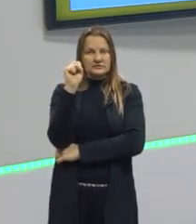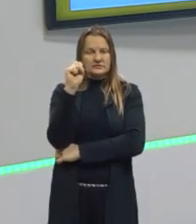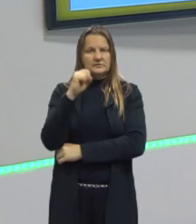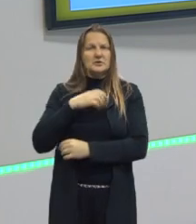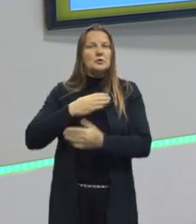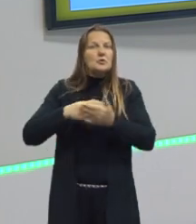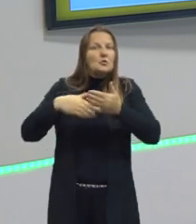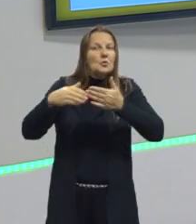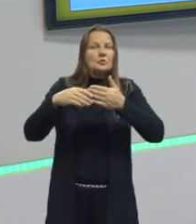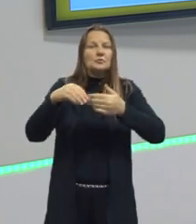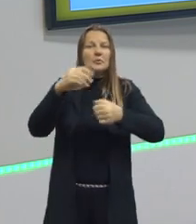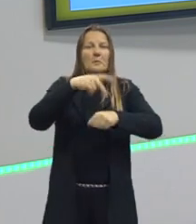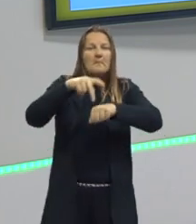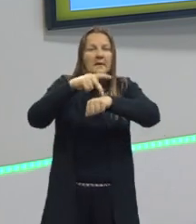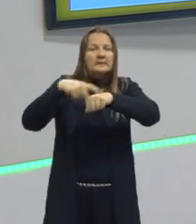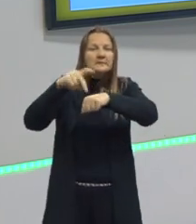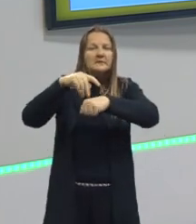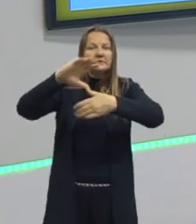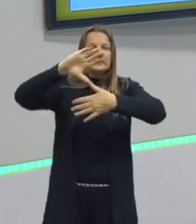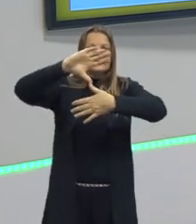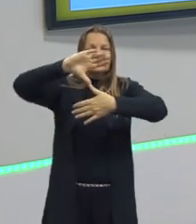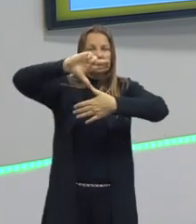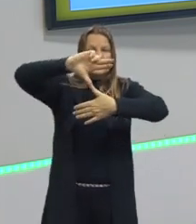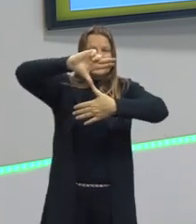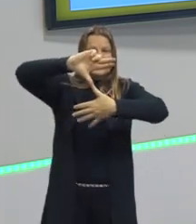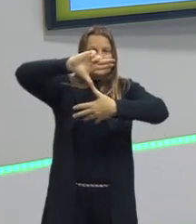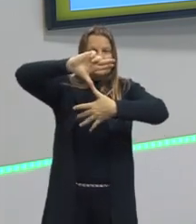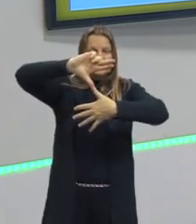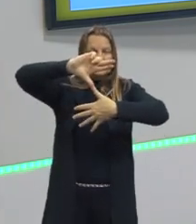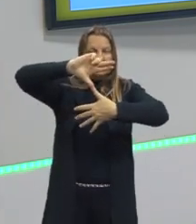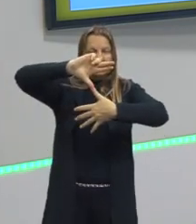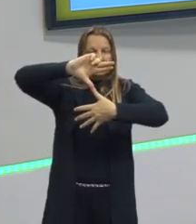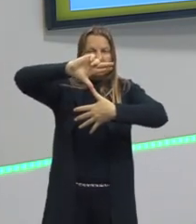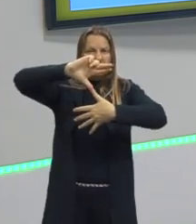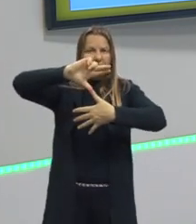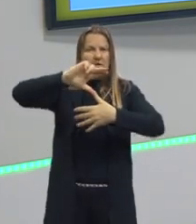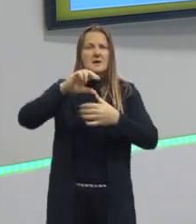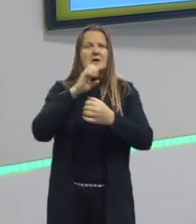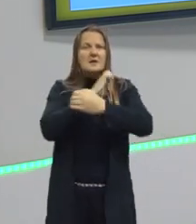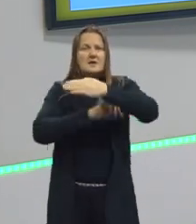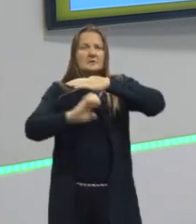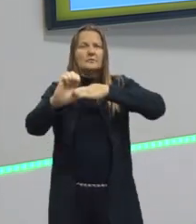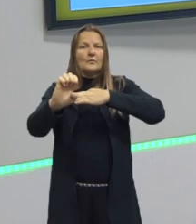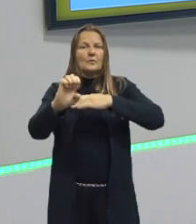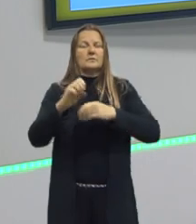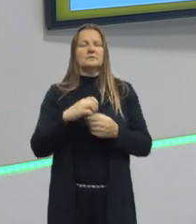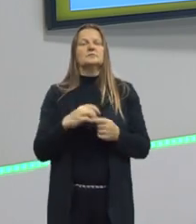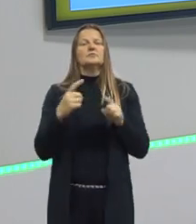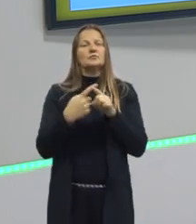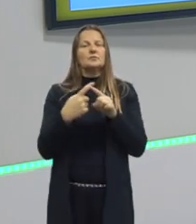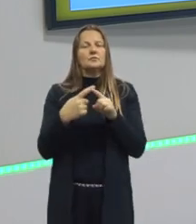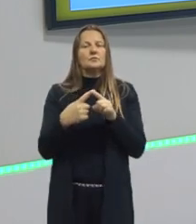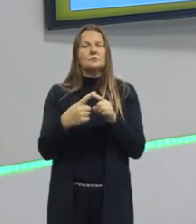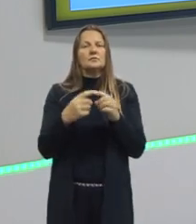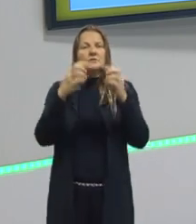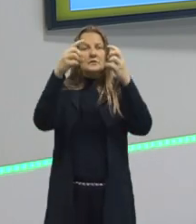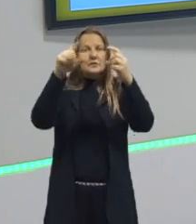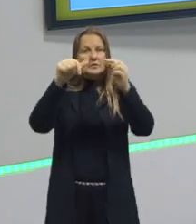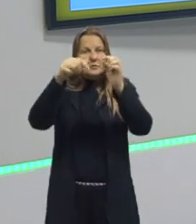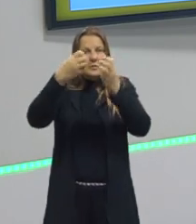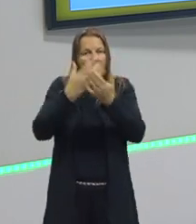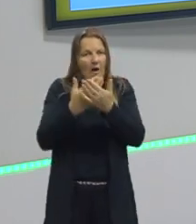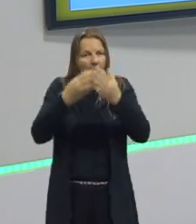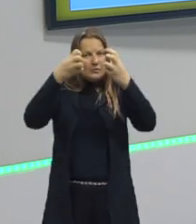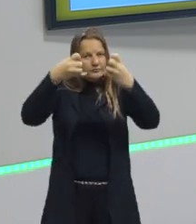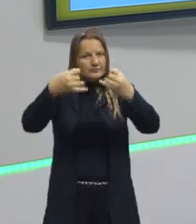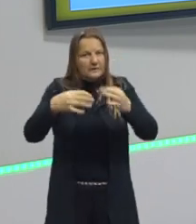um todo, eles têm essa característica, ser exportadores, principalmente commodities, né, essas questões aí a gente vai ver ao longo da